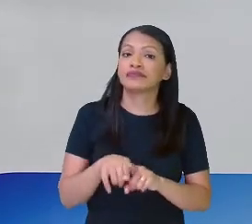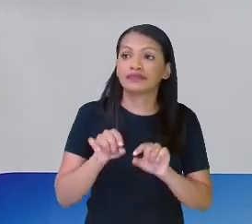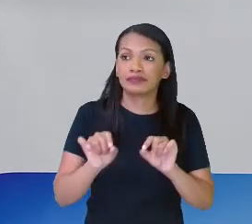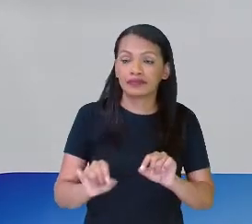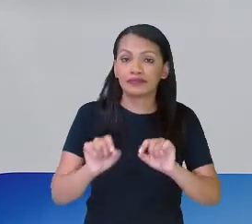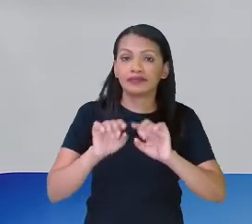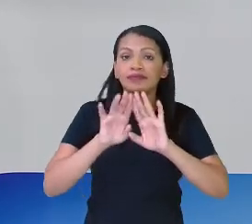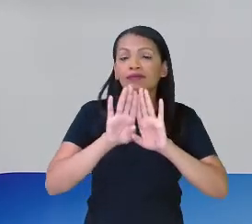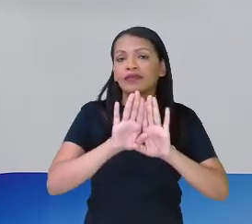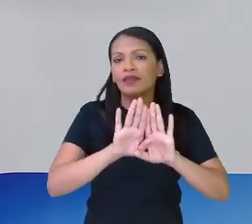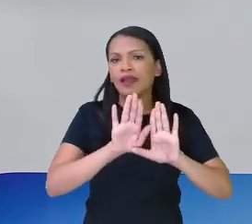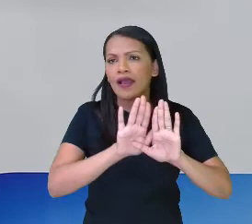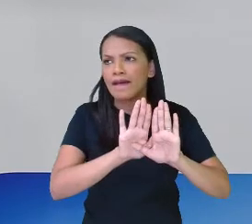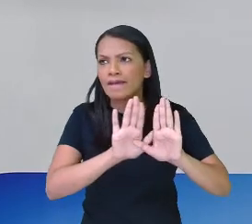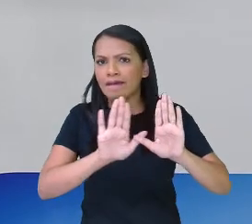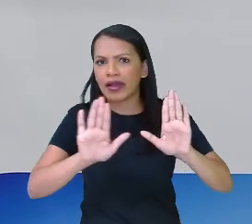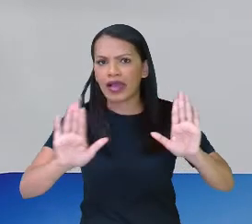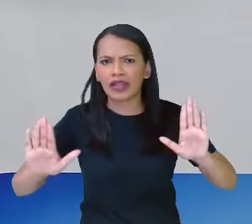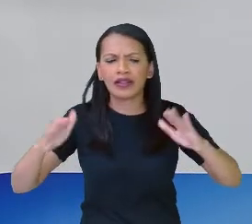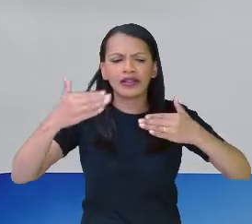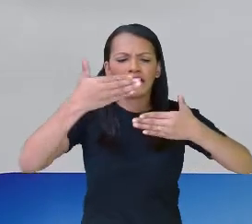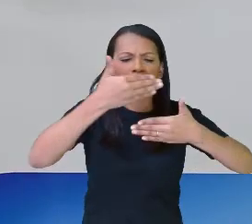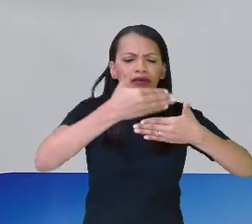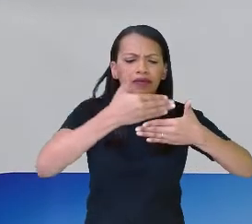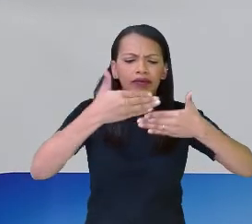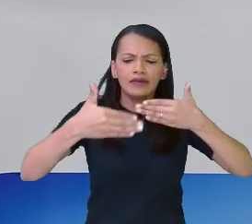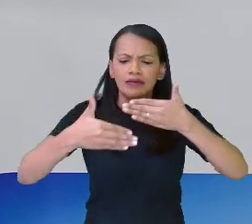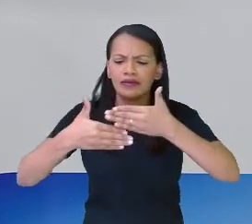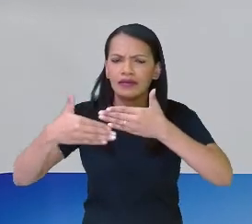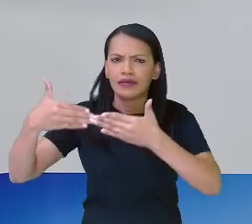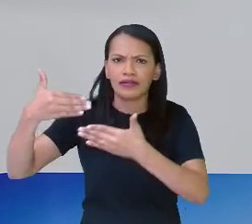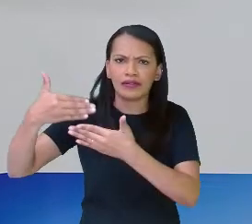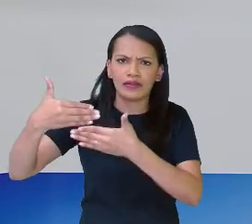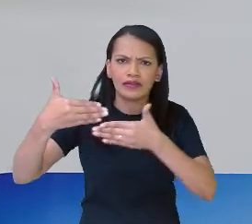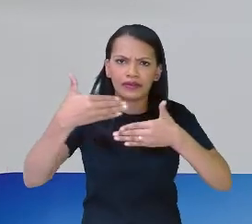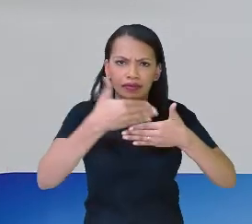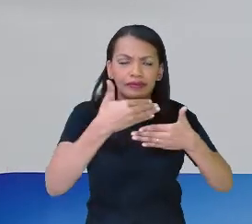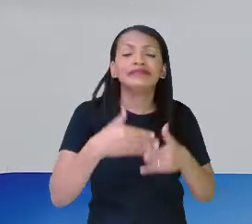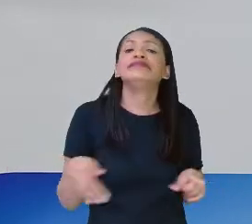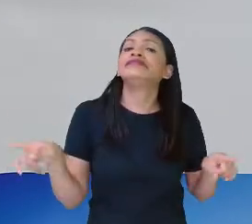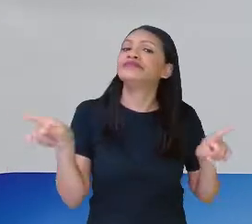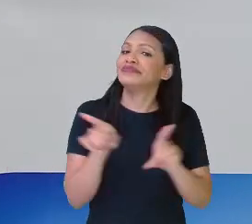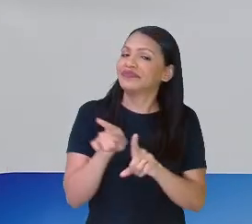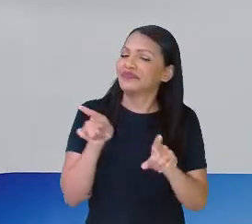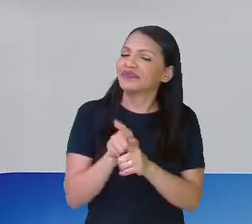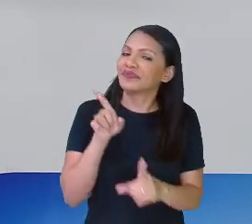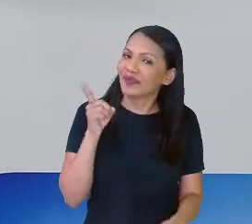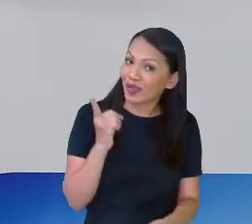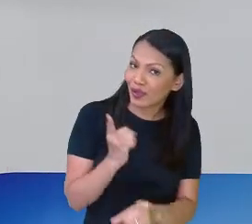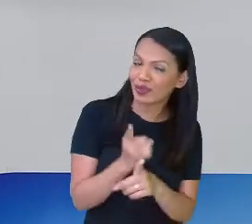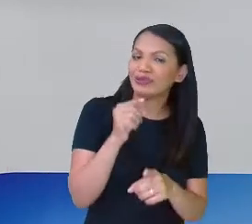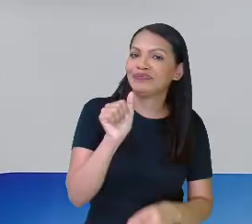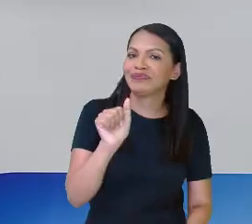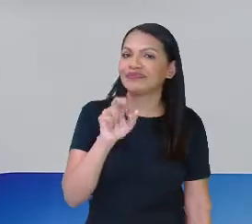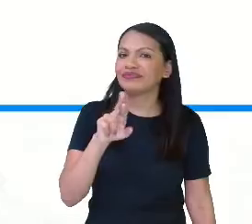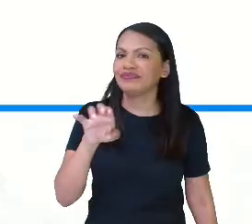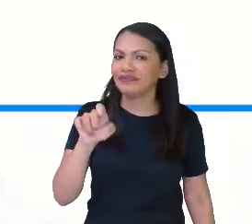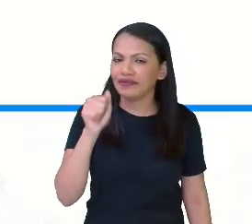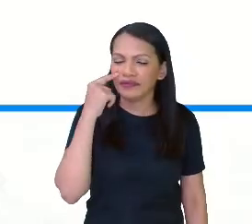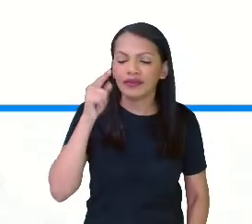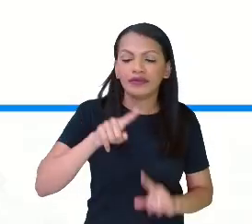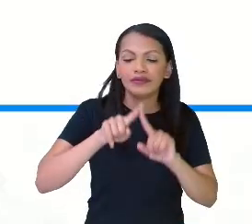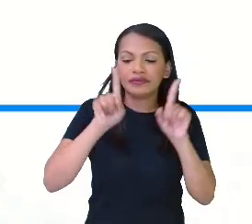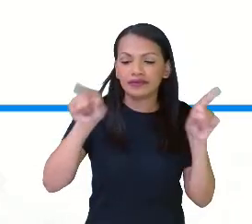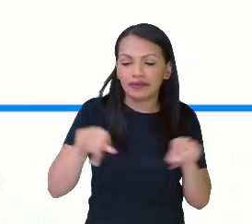trouxe a gravura para vocês da parede, porque nós encontramos área também na parede. Aí, ó, e em